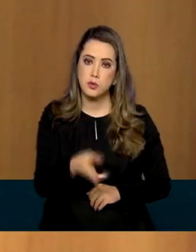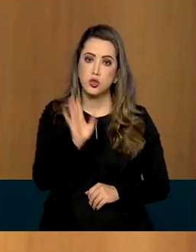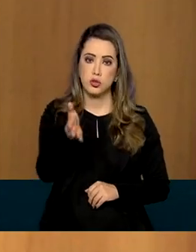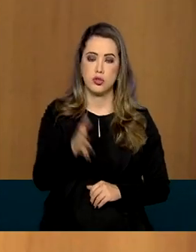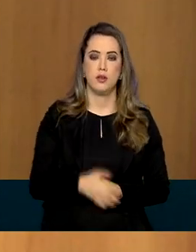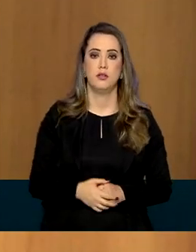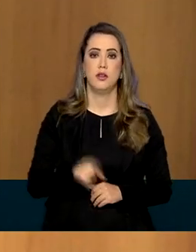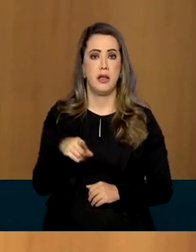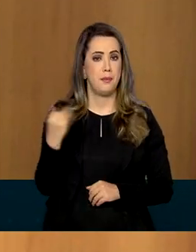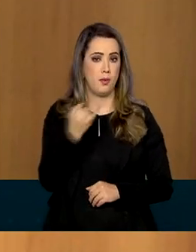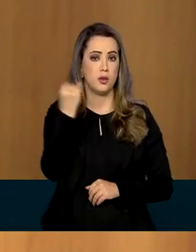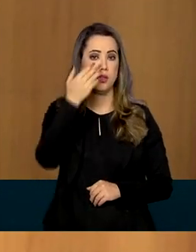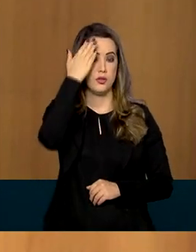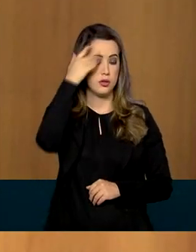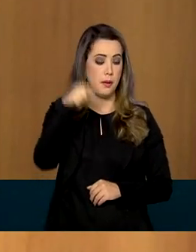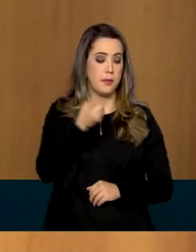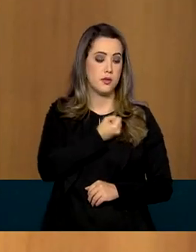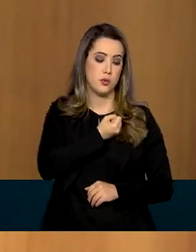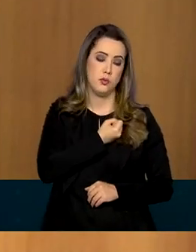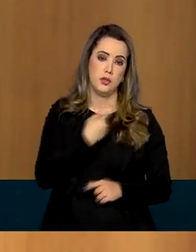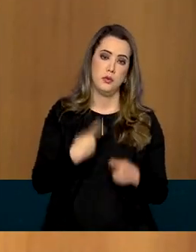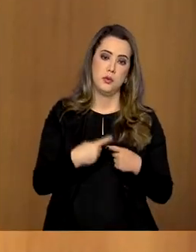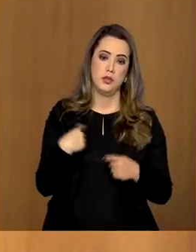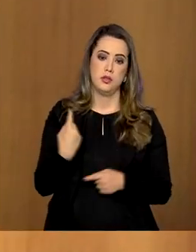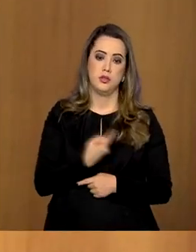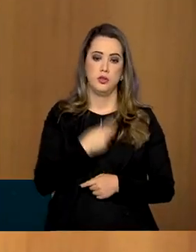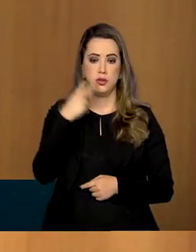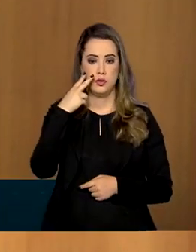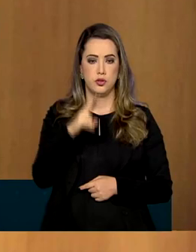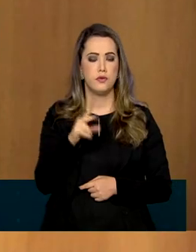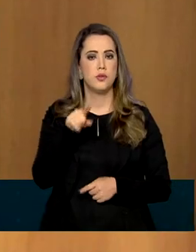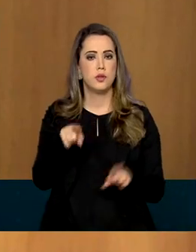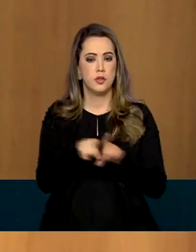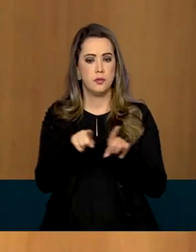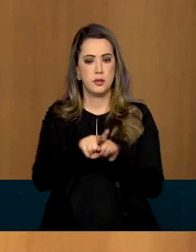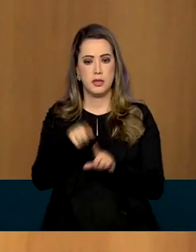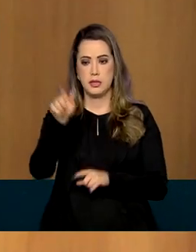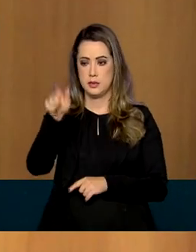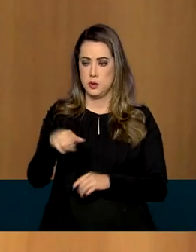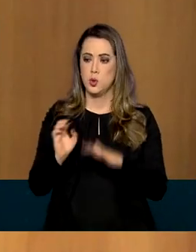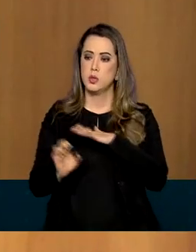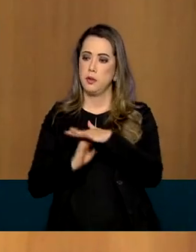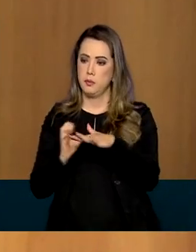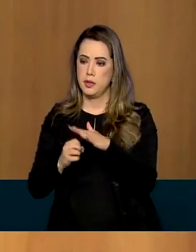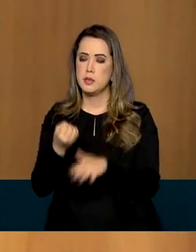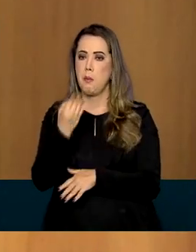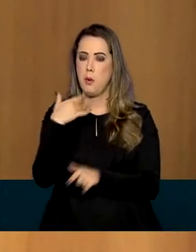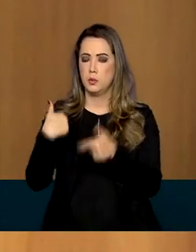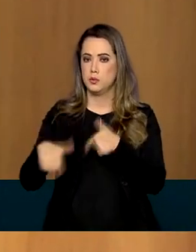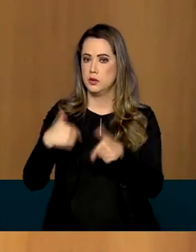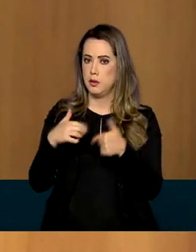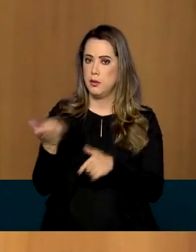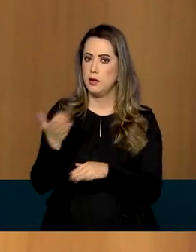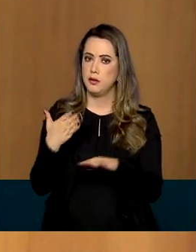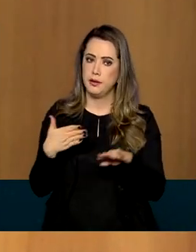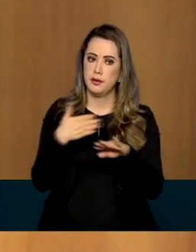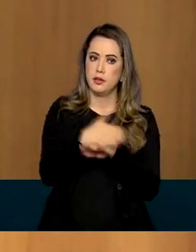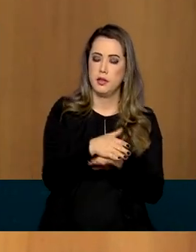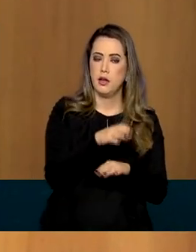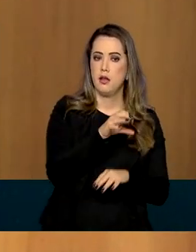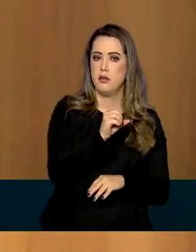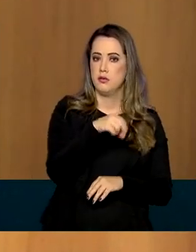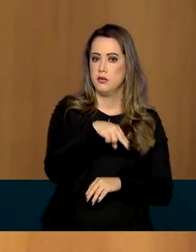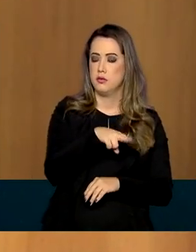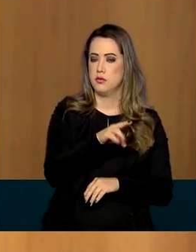muito importante porque nós vimos também um movimento de boa-fé dos fornecedores em ingressar na plataforma